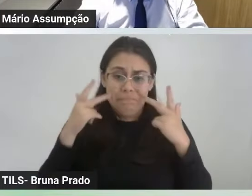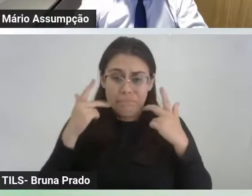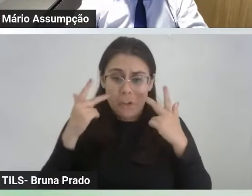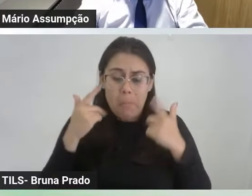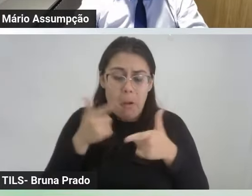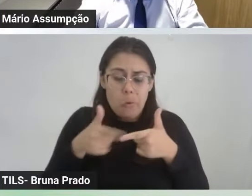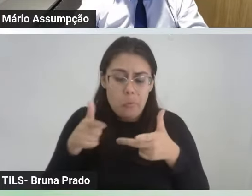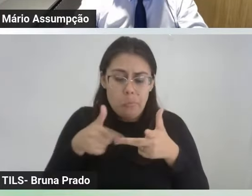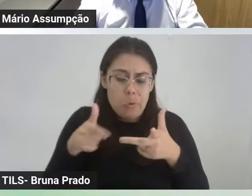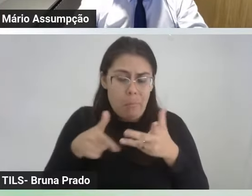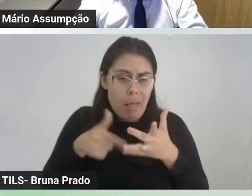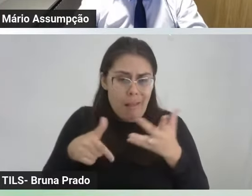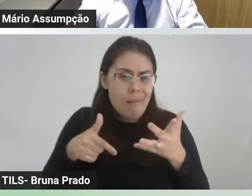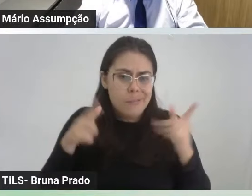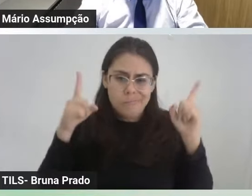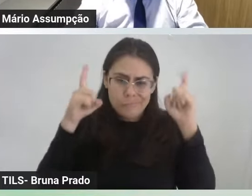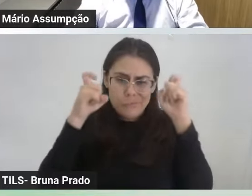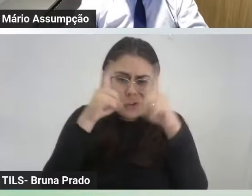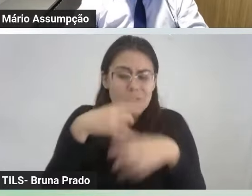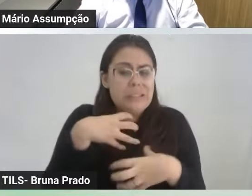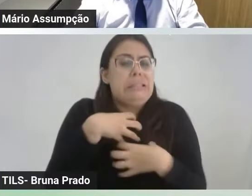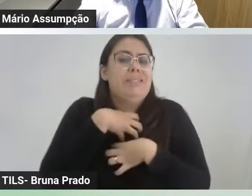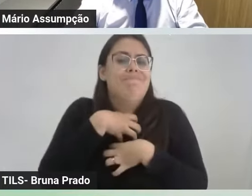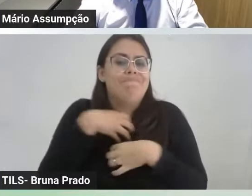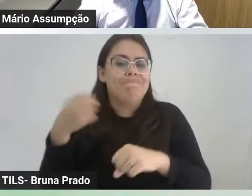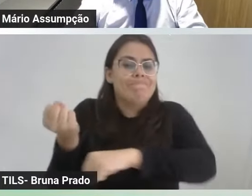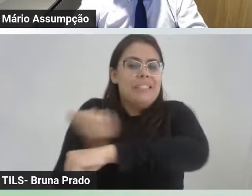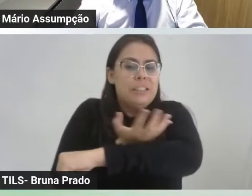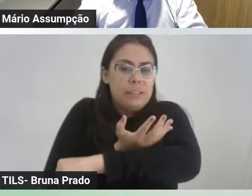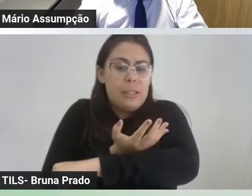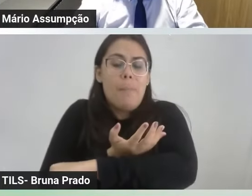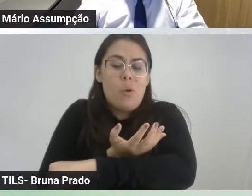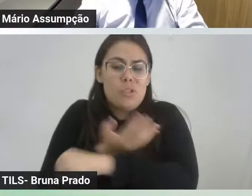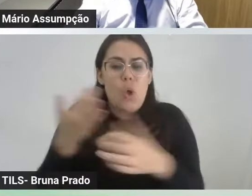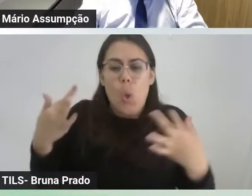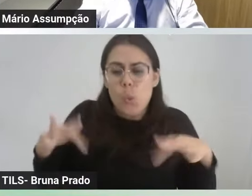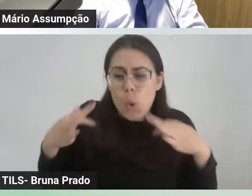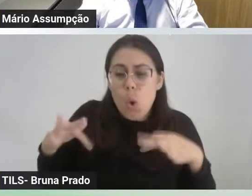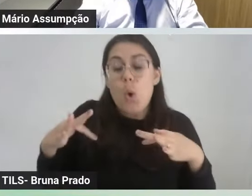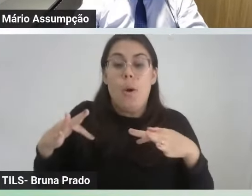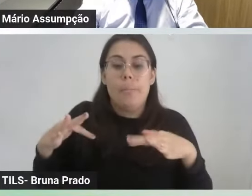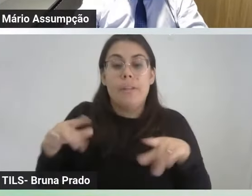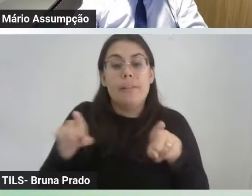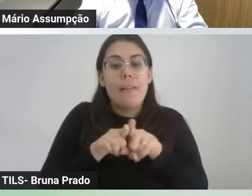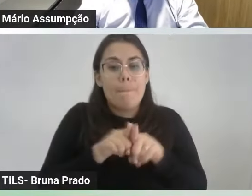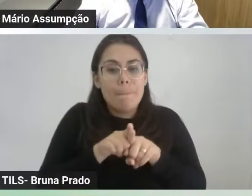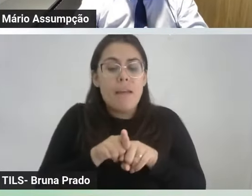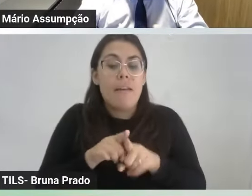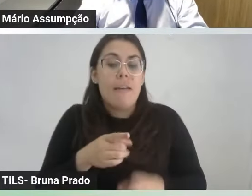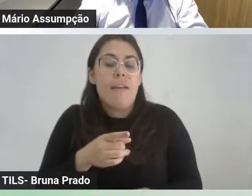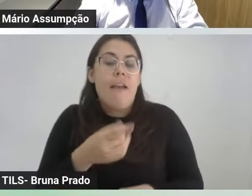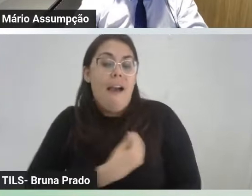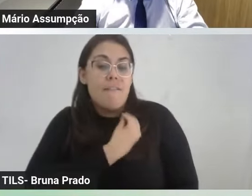porta, sentimos a dor, e aquele mundo virtual que está relacionado